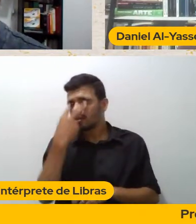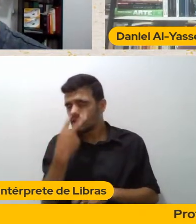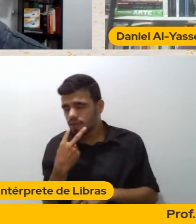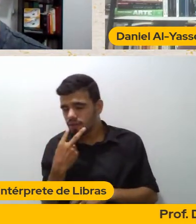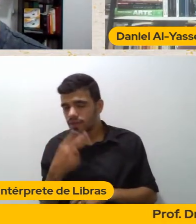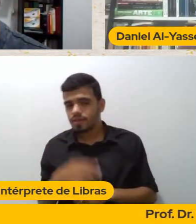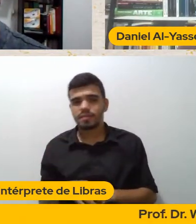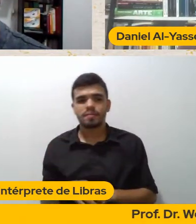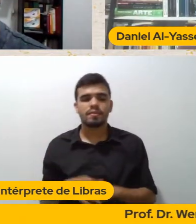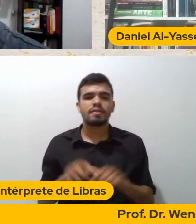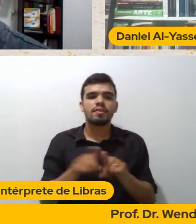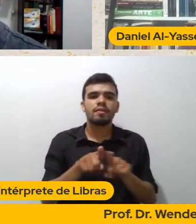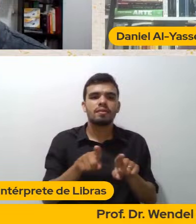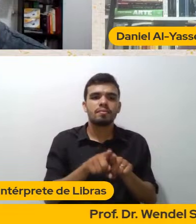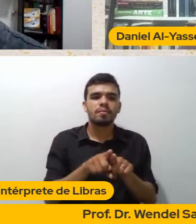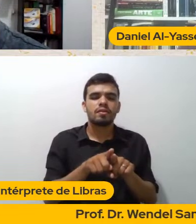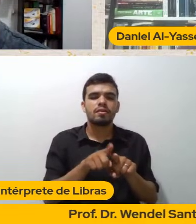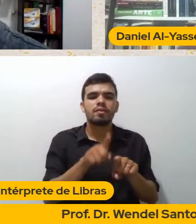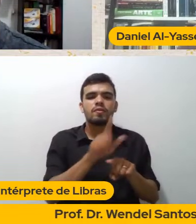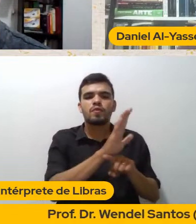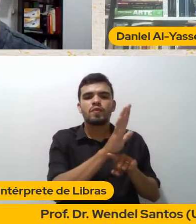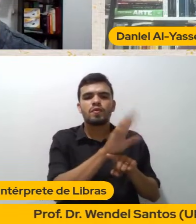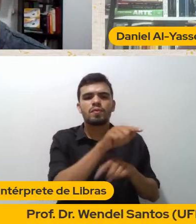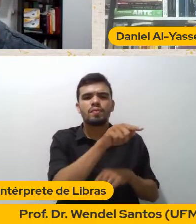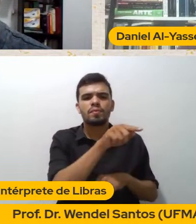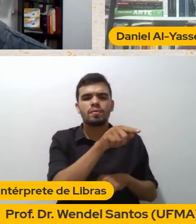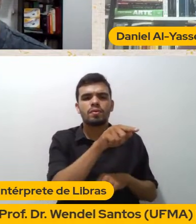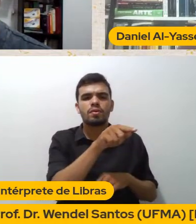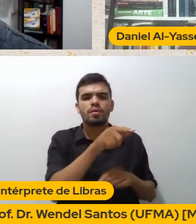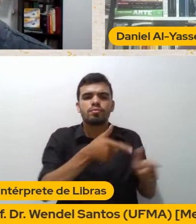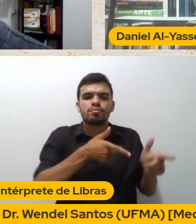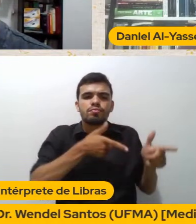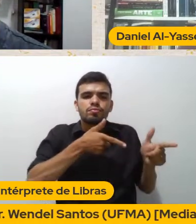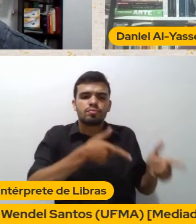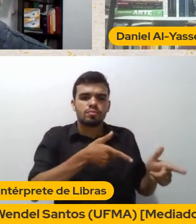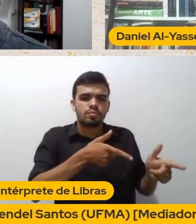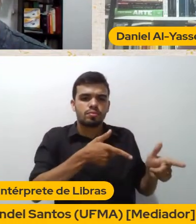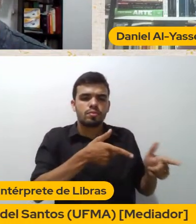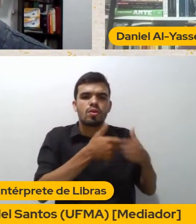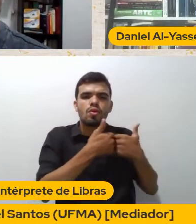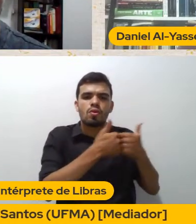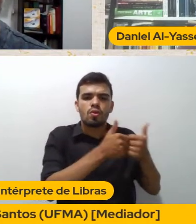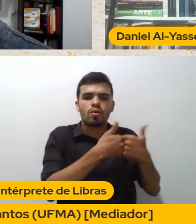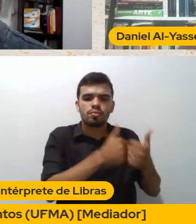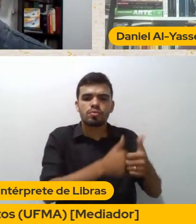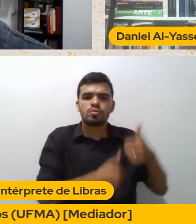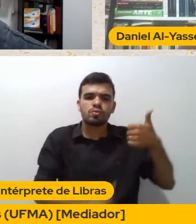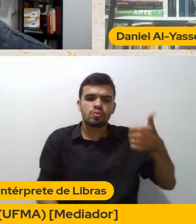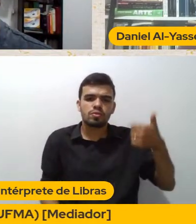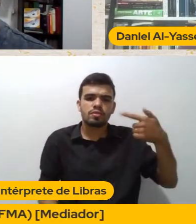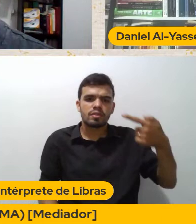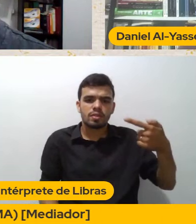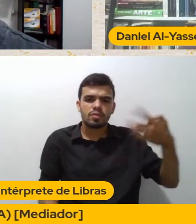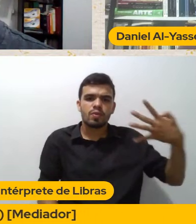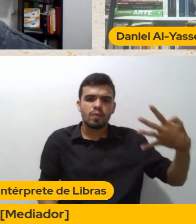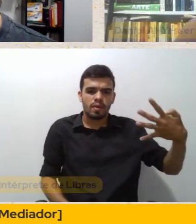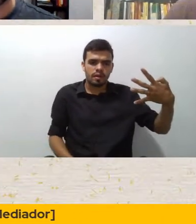Daquele assalto Ao ônibus 174 No Rio de Janeiro Que depois Virou filme Então Que está tudo